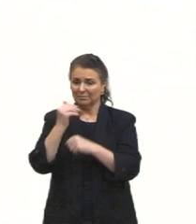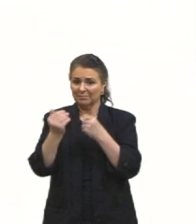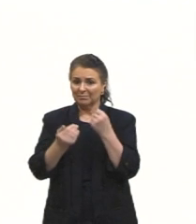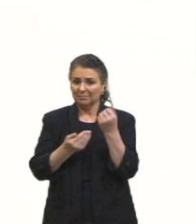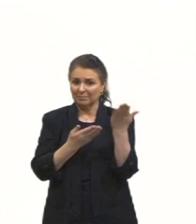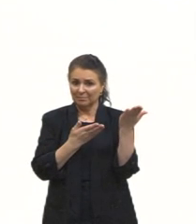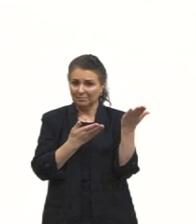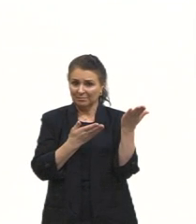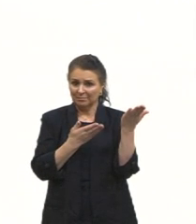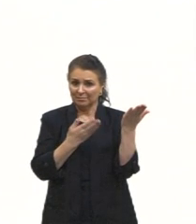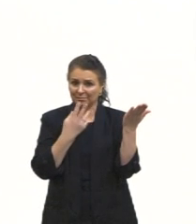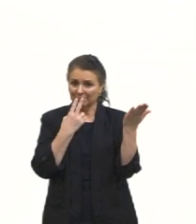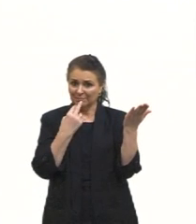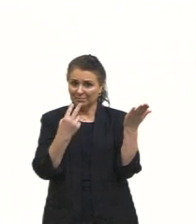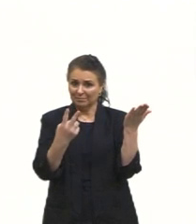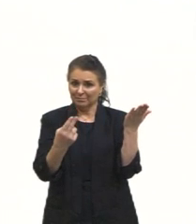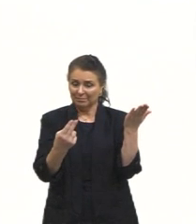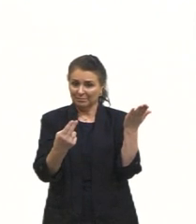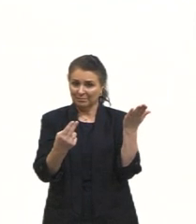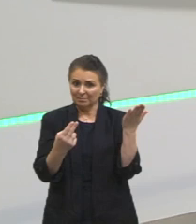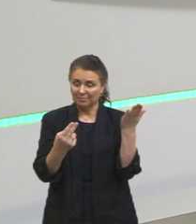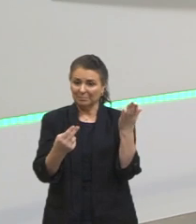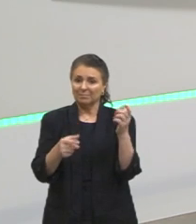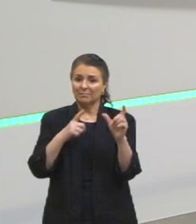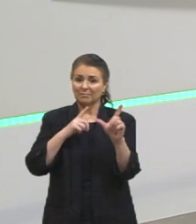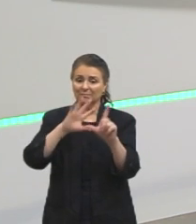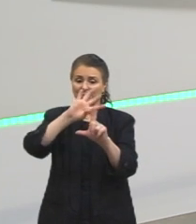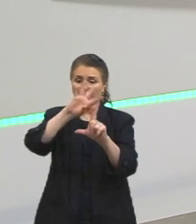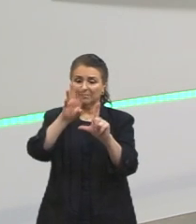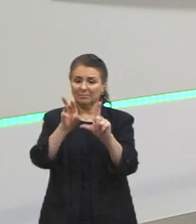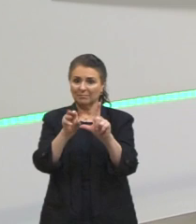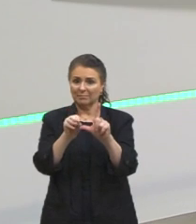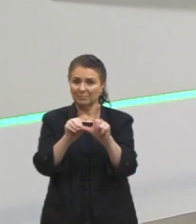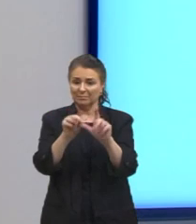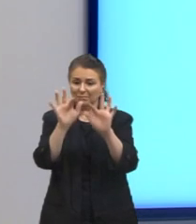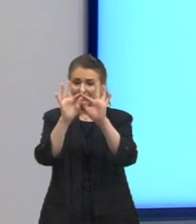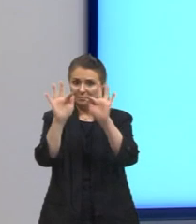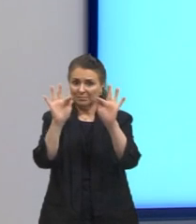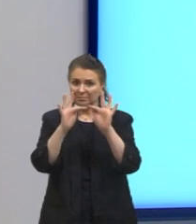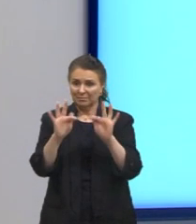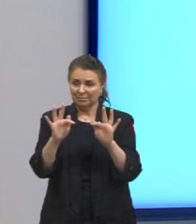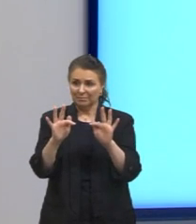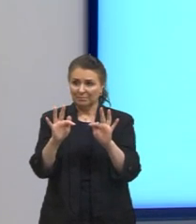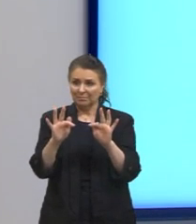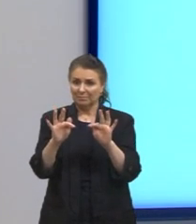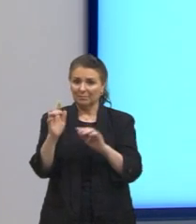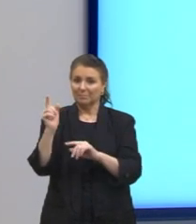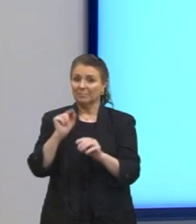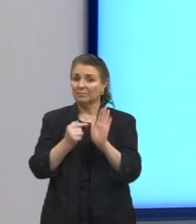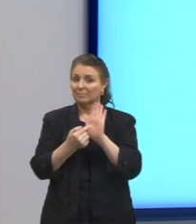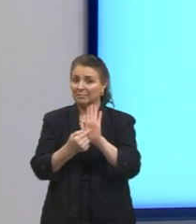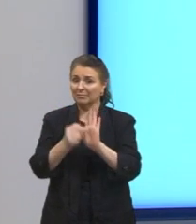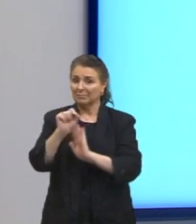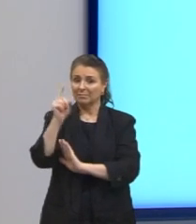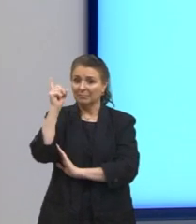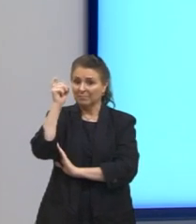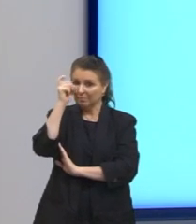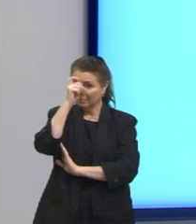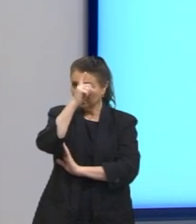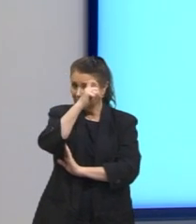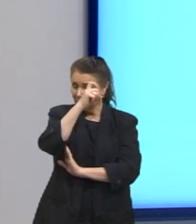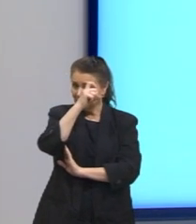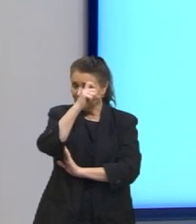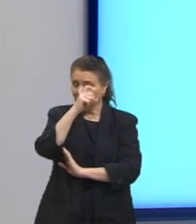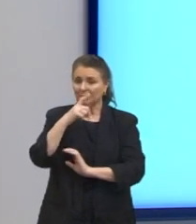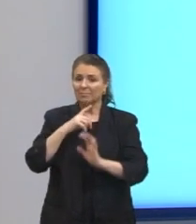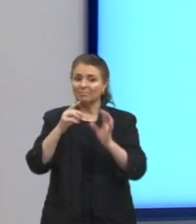na fala da personagem do cartoon. O ela revela? Nós já falamos sobre isso. A dificuldade é de conciliar diferentes anseios.